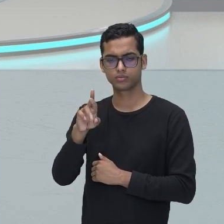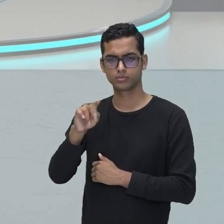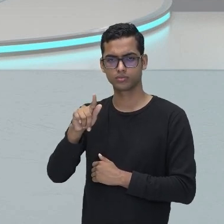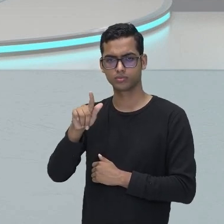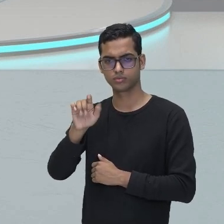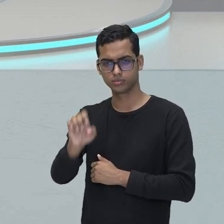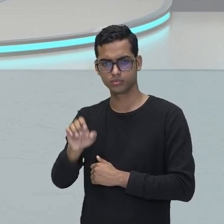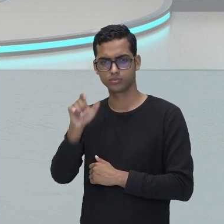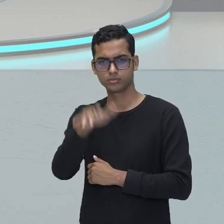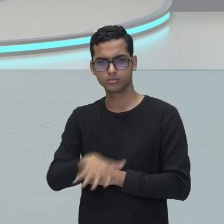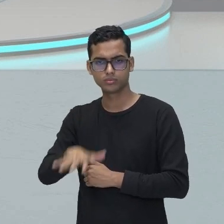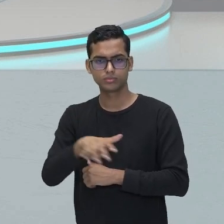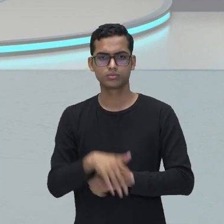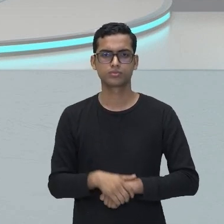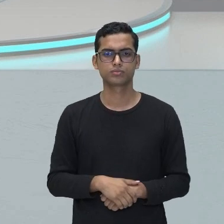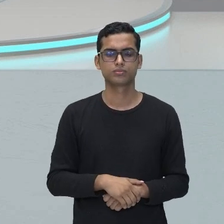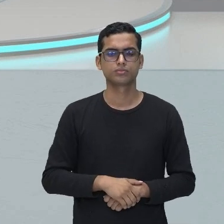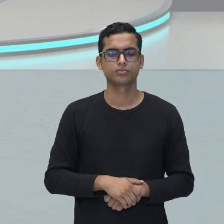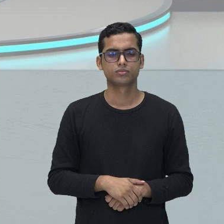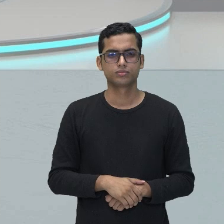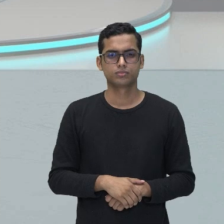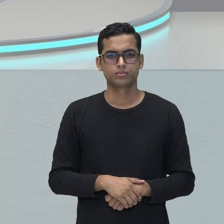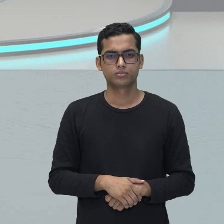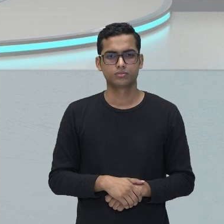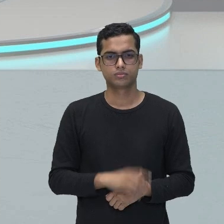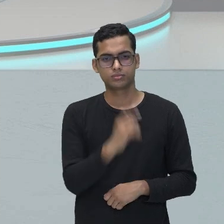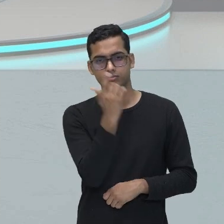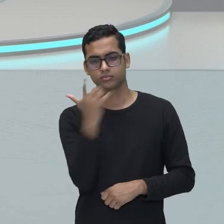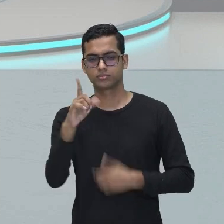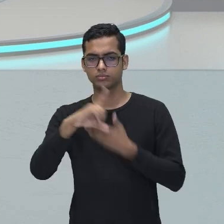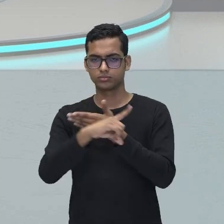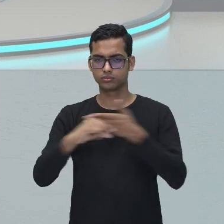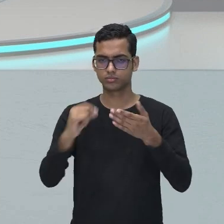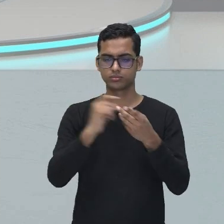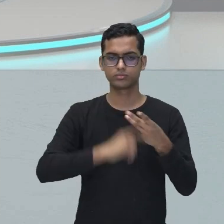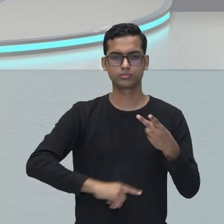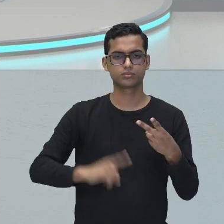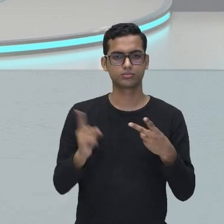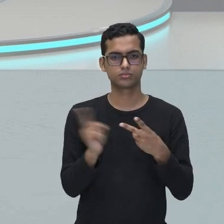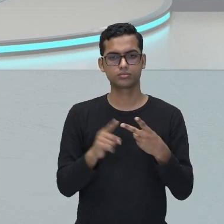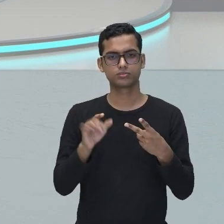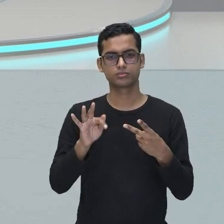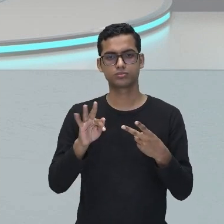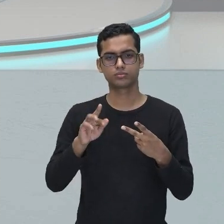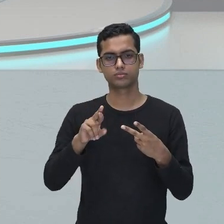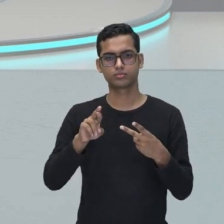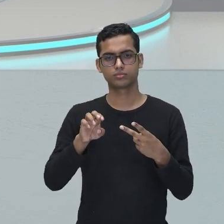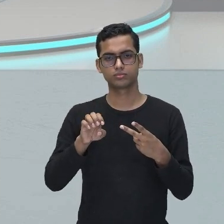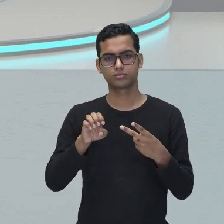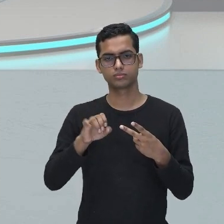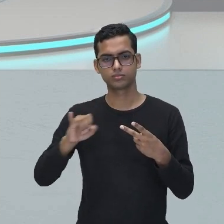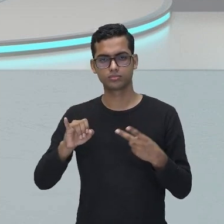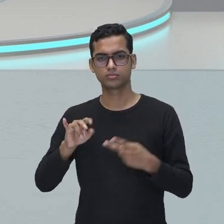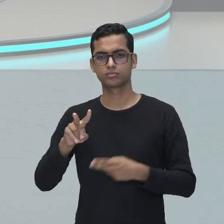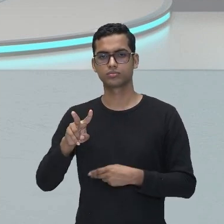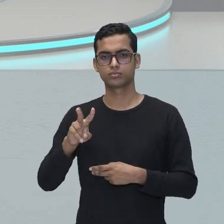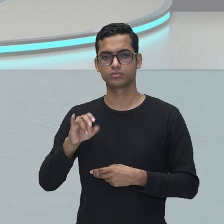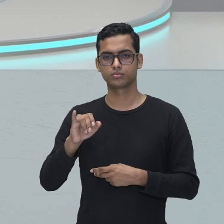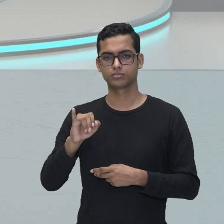Continuando, nós temos mais um autor da época, né? Que é o Frei Vicente de Salvador.